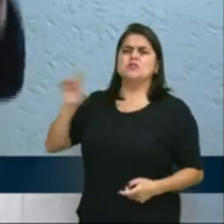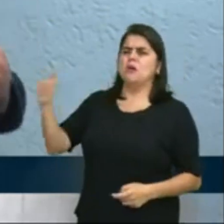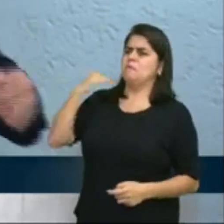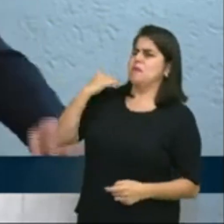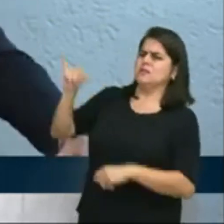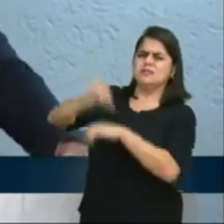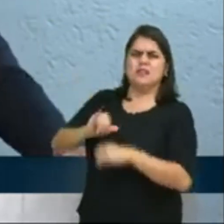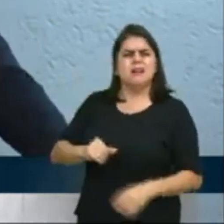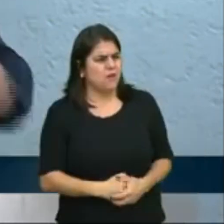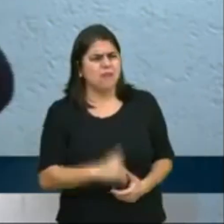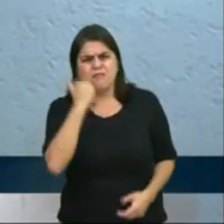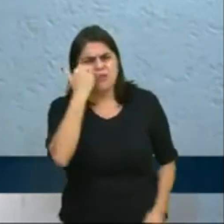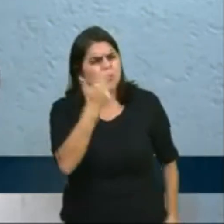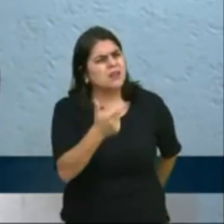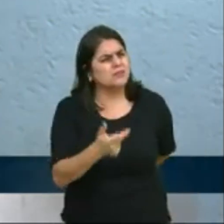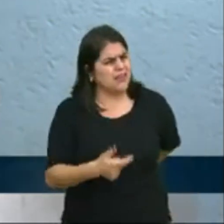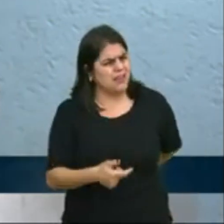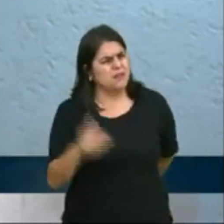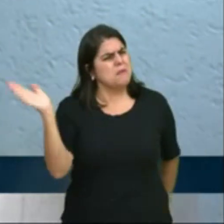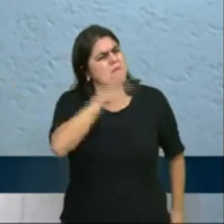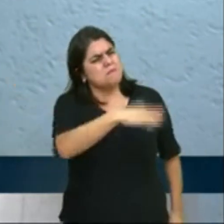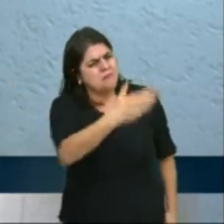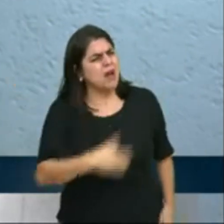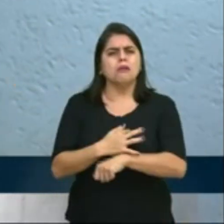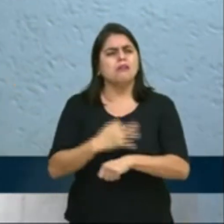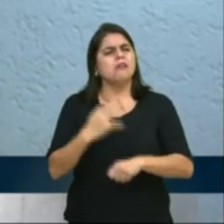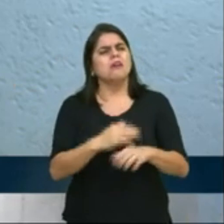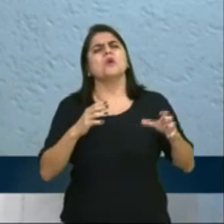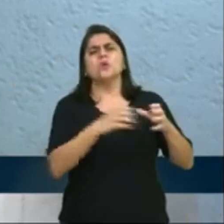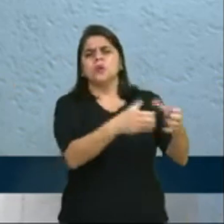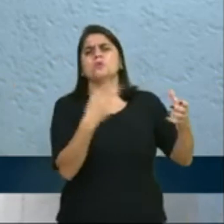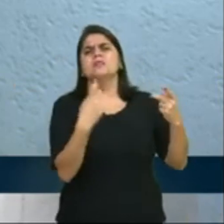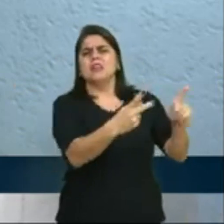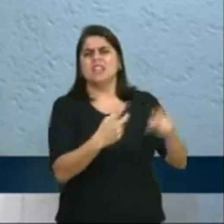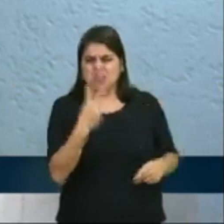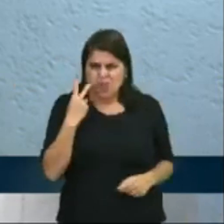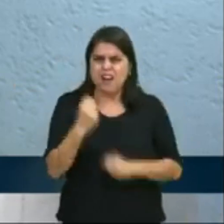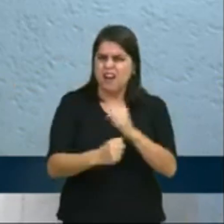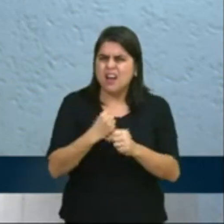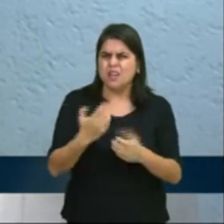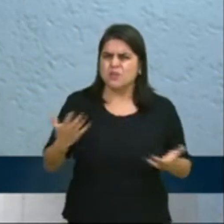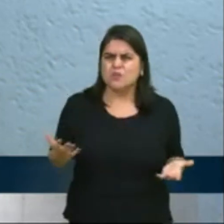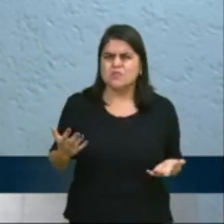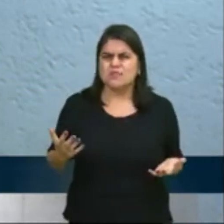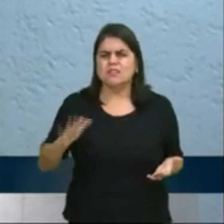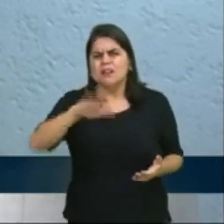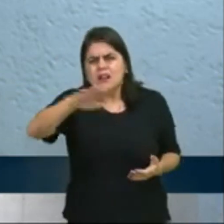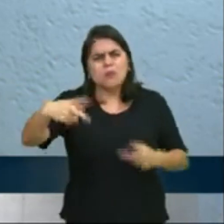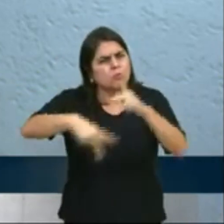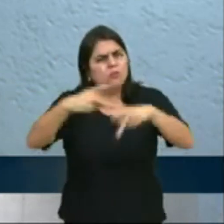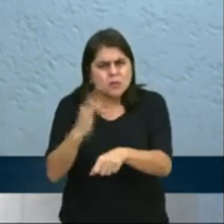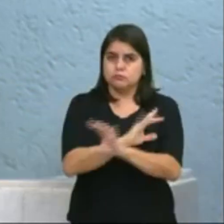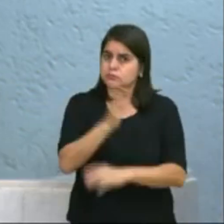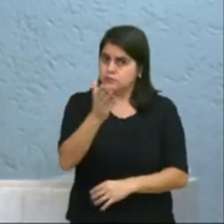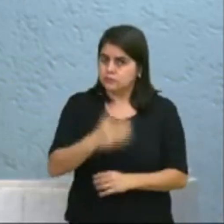sem vergonha, mau caráter, até quando vamos aturar essa turma aqui? Será que dura dois anos? Será que o Brasil aguenta dois